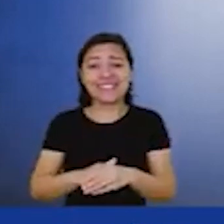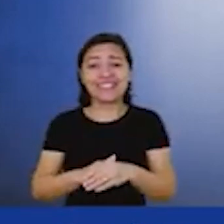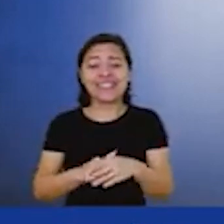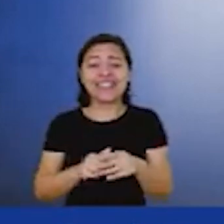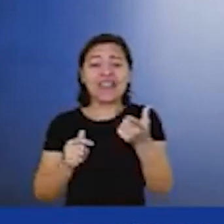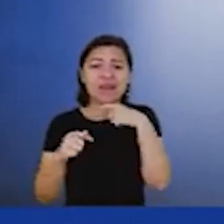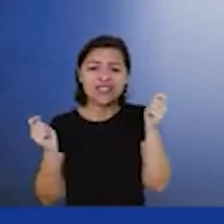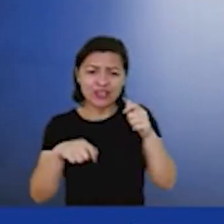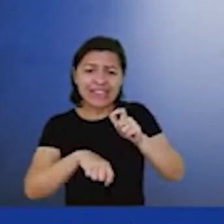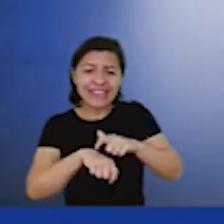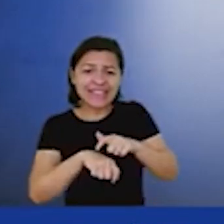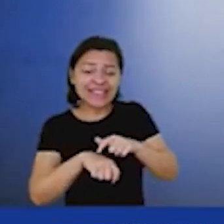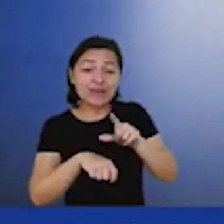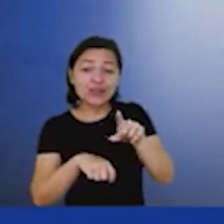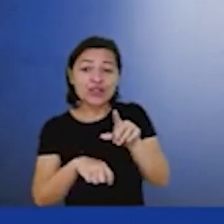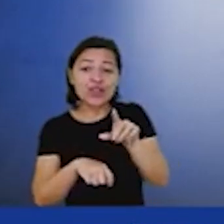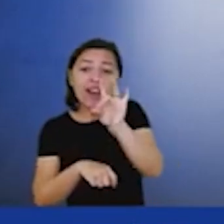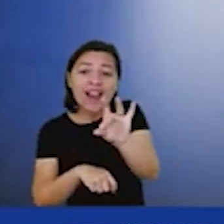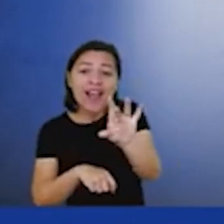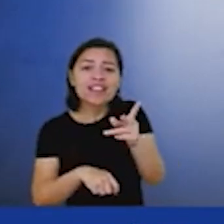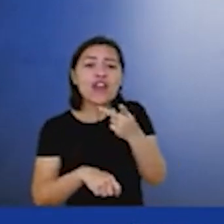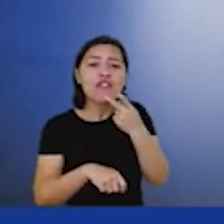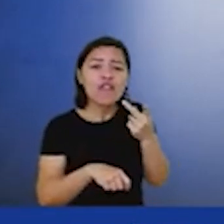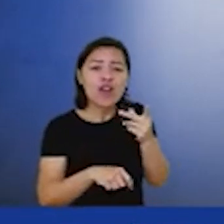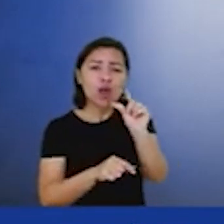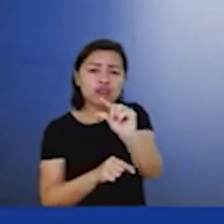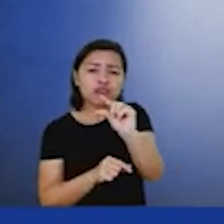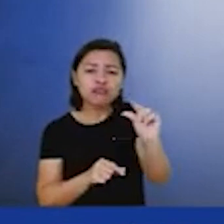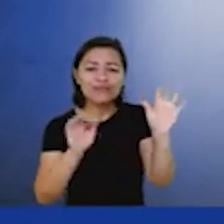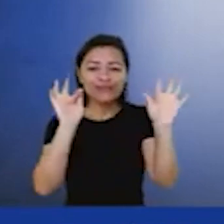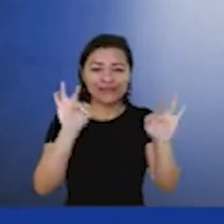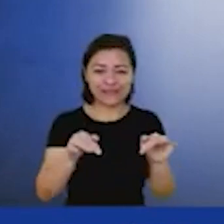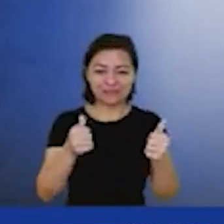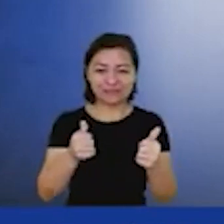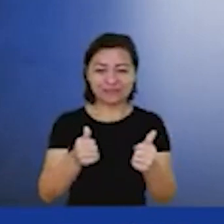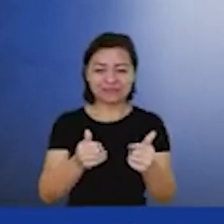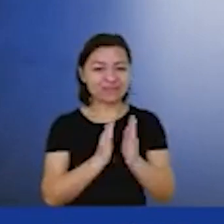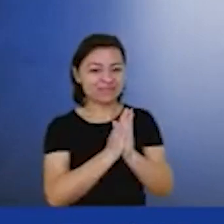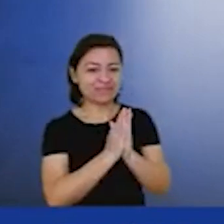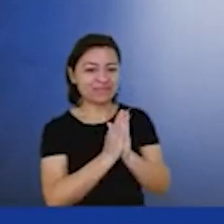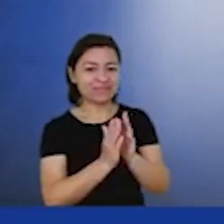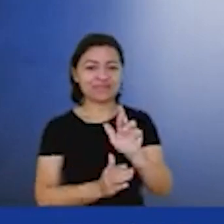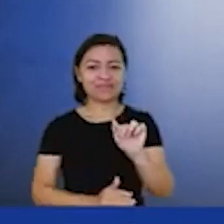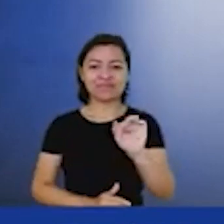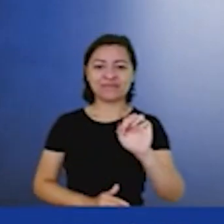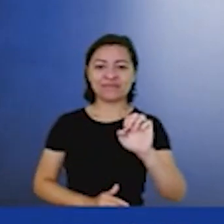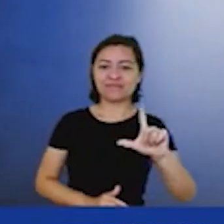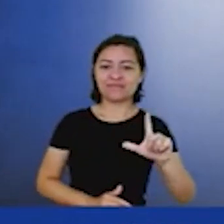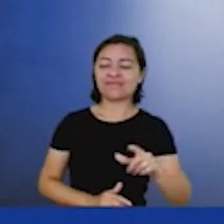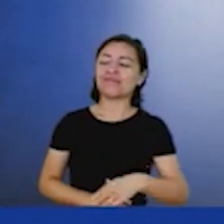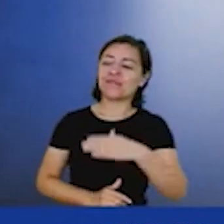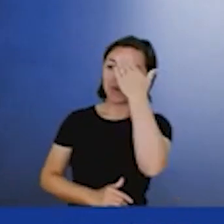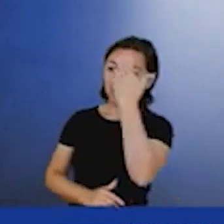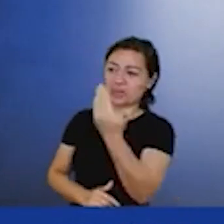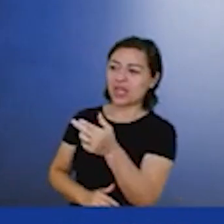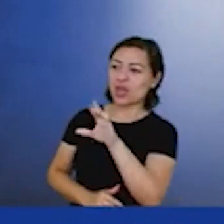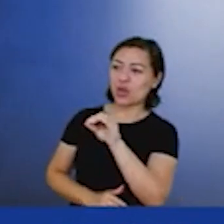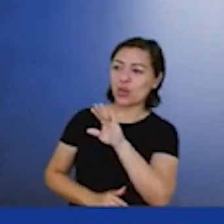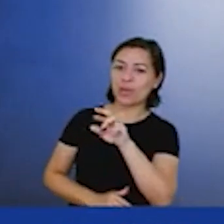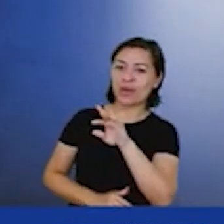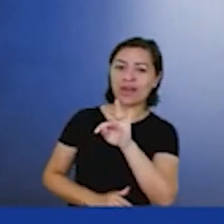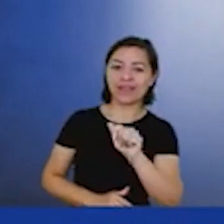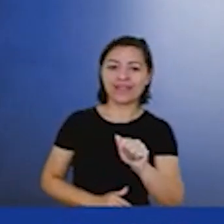considerações finais para cada um de nossos participantes então por favor Rafael obrigado Roberto acho que falar assim gente